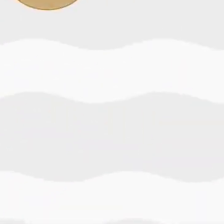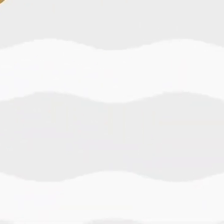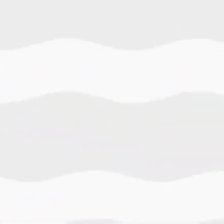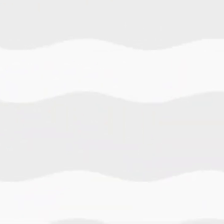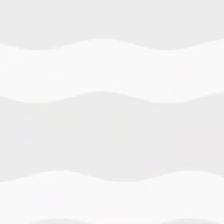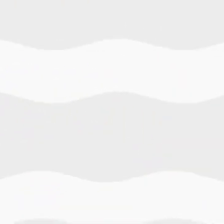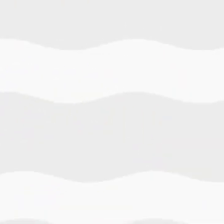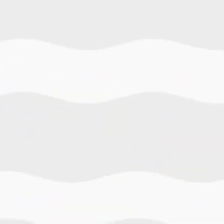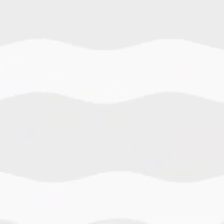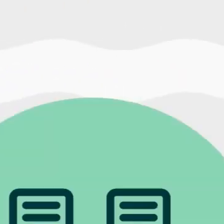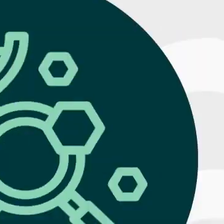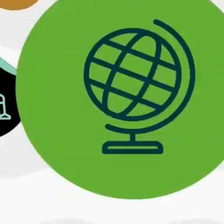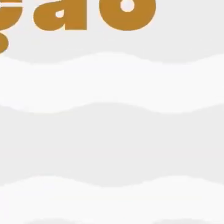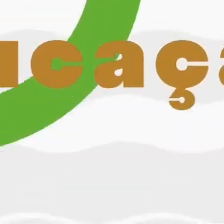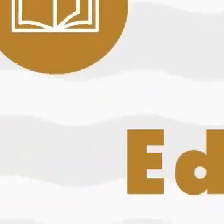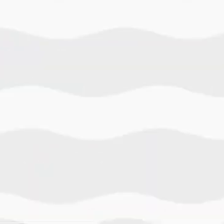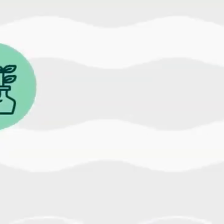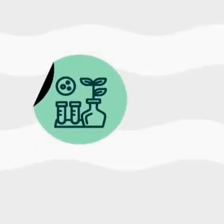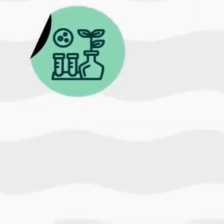Tchau.